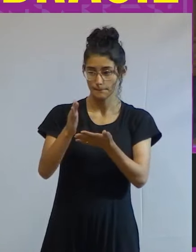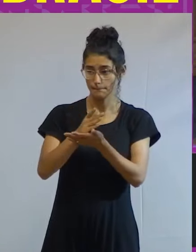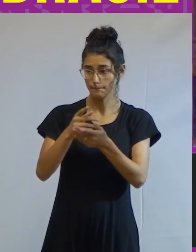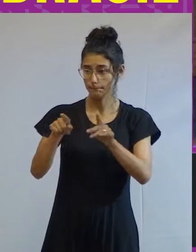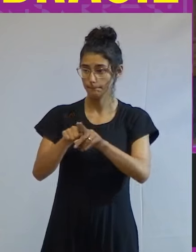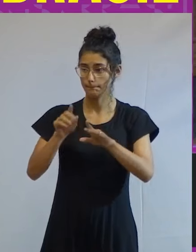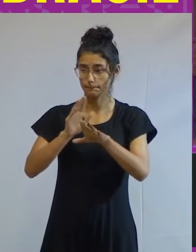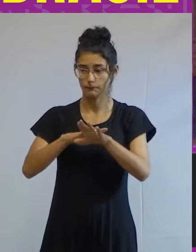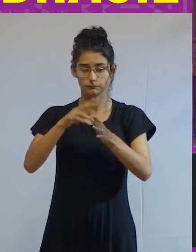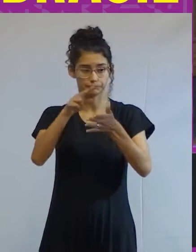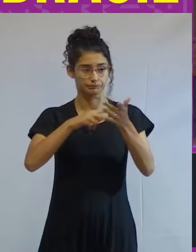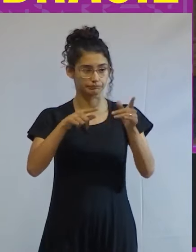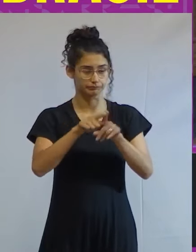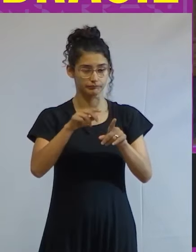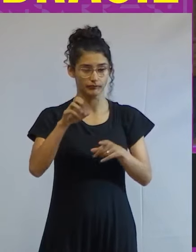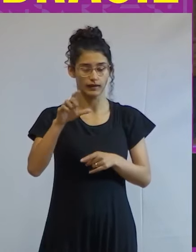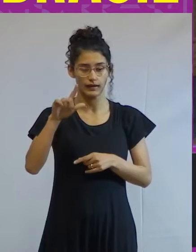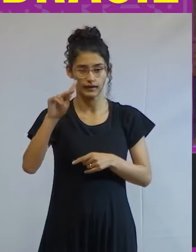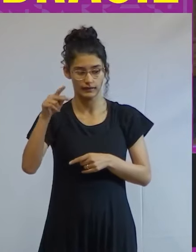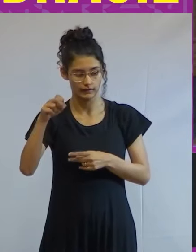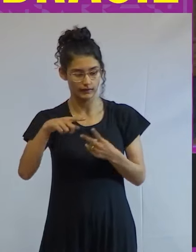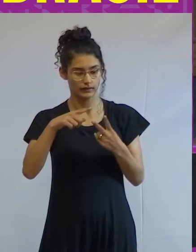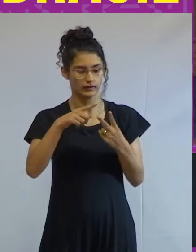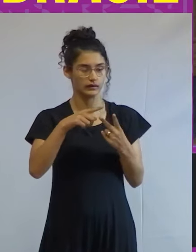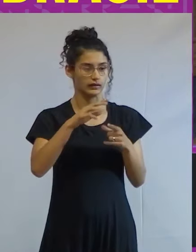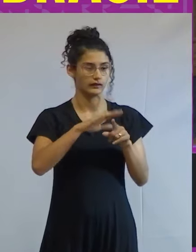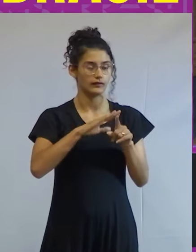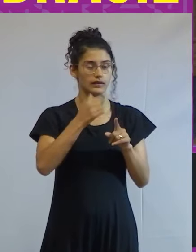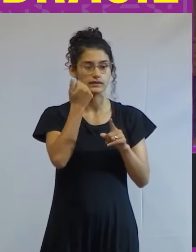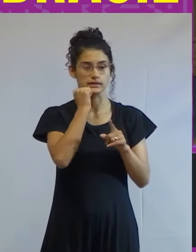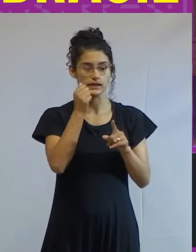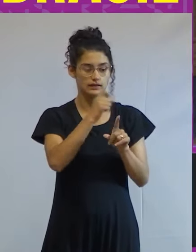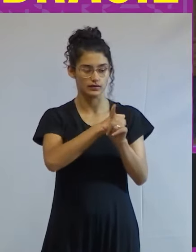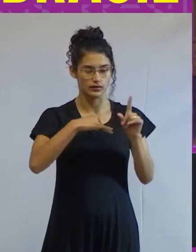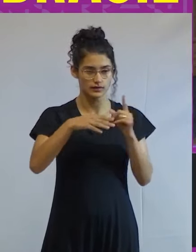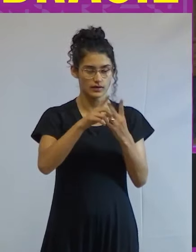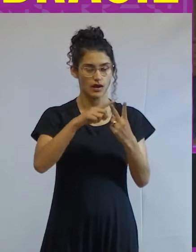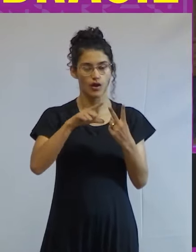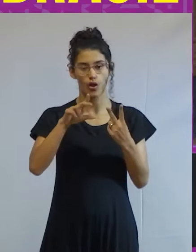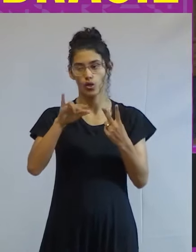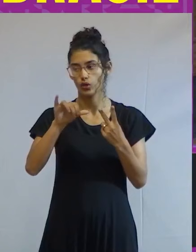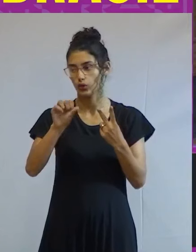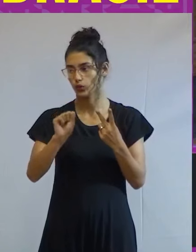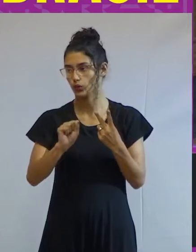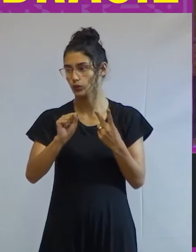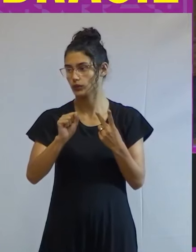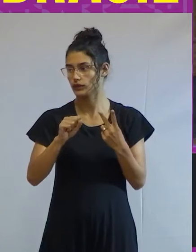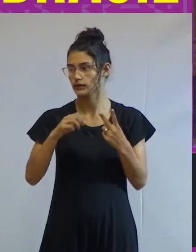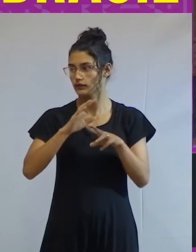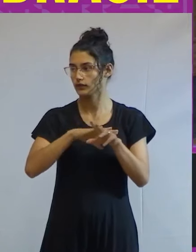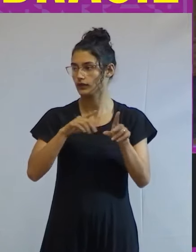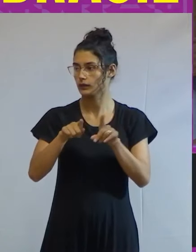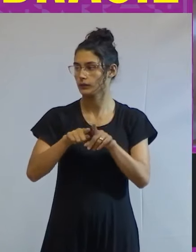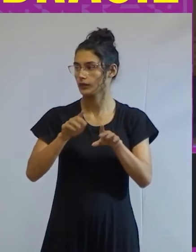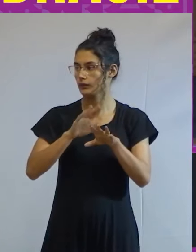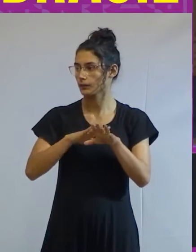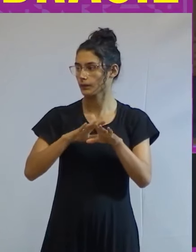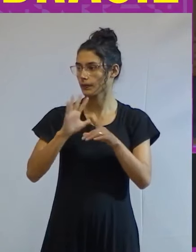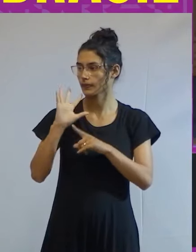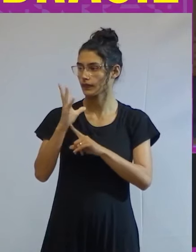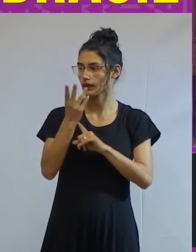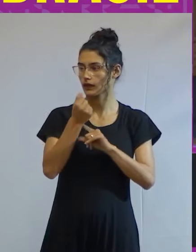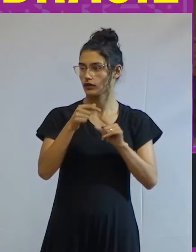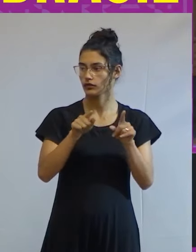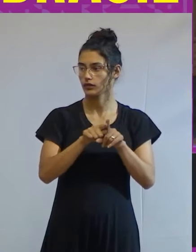serão lidos por Ellen Moraes, graduando em Ciências Sociais, Luiz Carlos Eferino, mestrando em Estética e História da Arte,